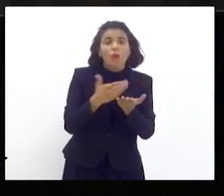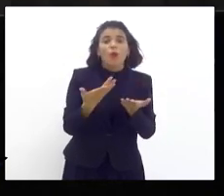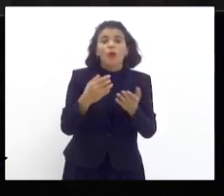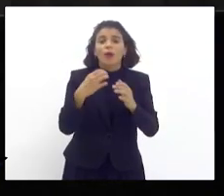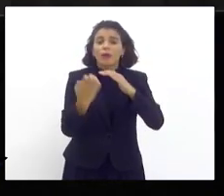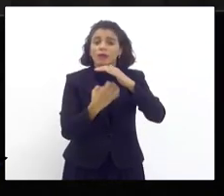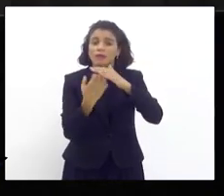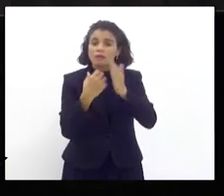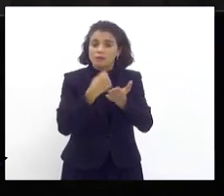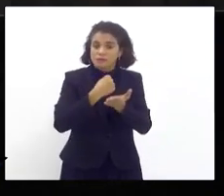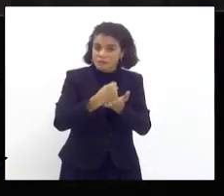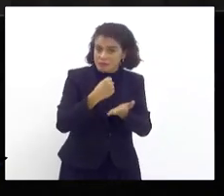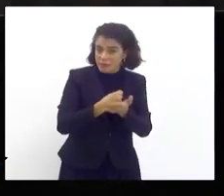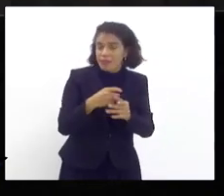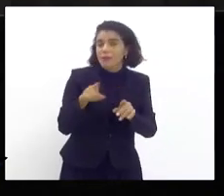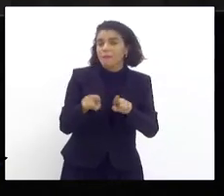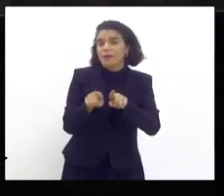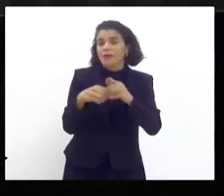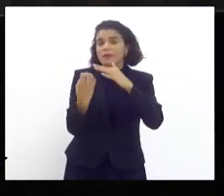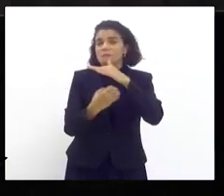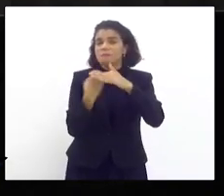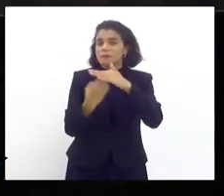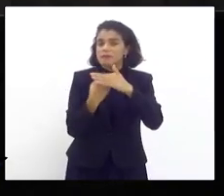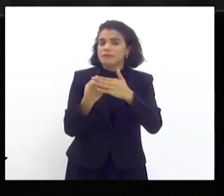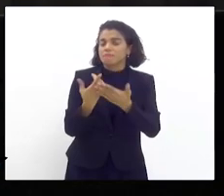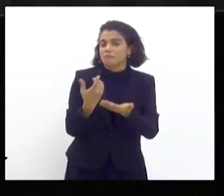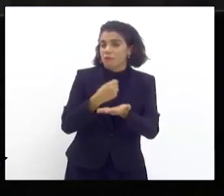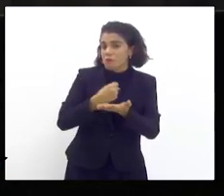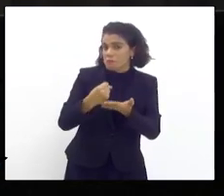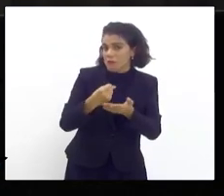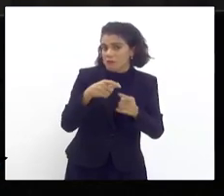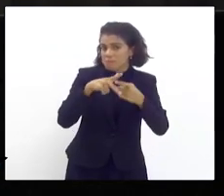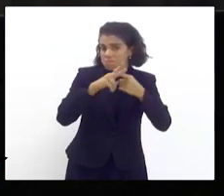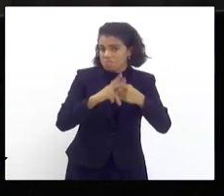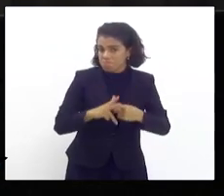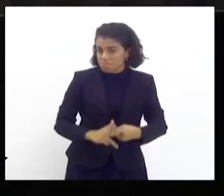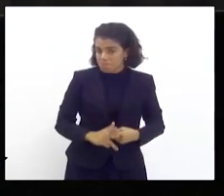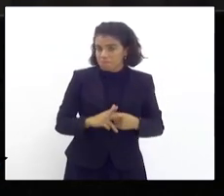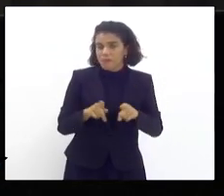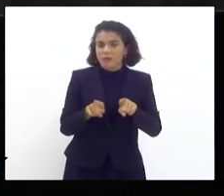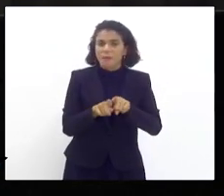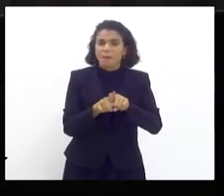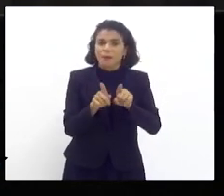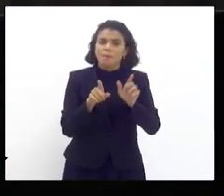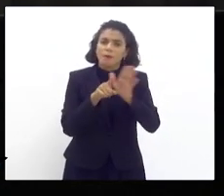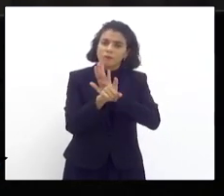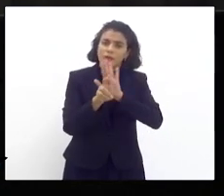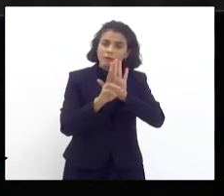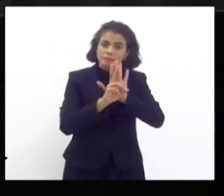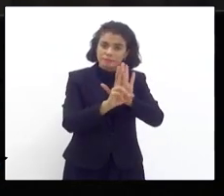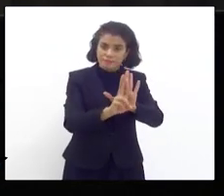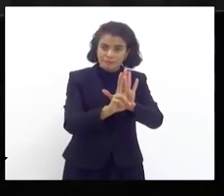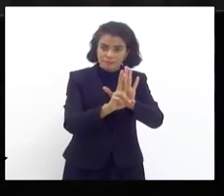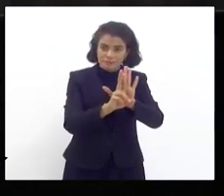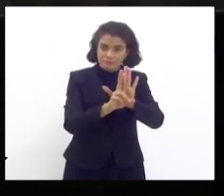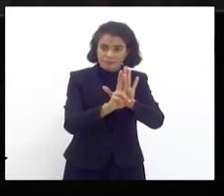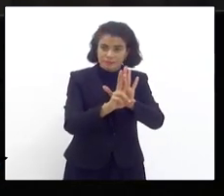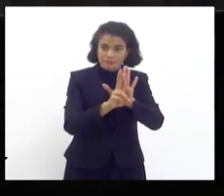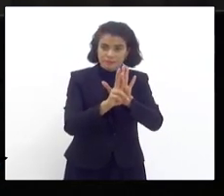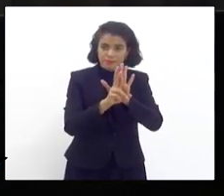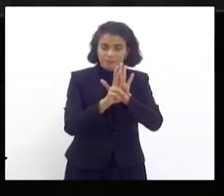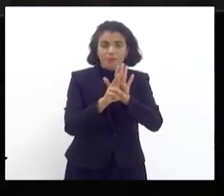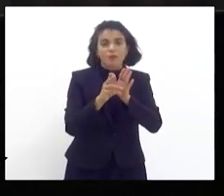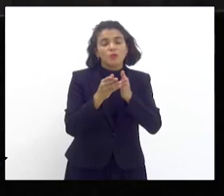trabalharam nesse conserto, dessas avarias, e perguntando também à representante dos postos